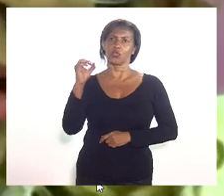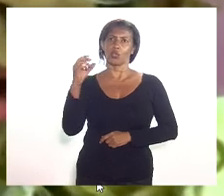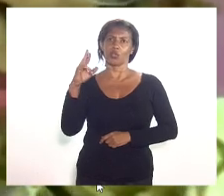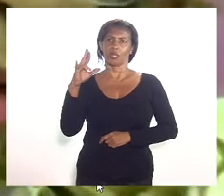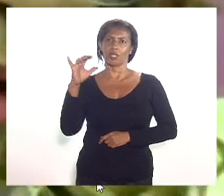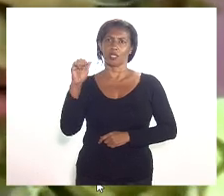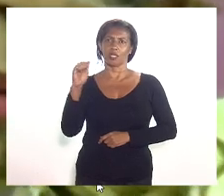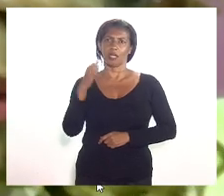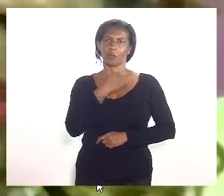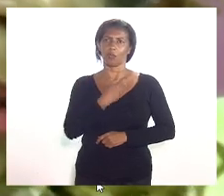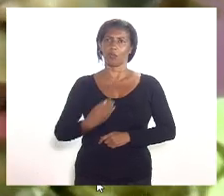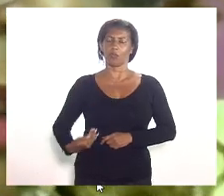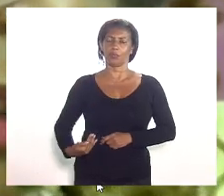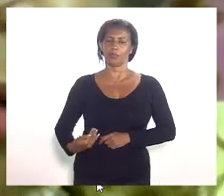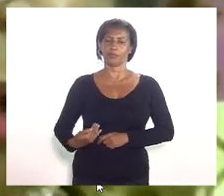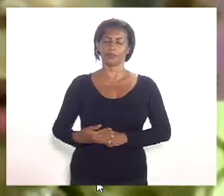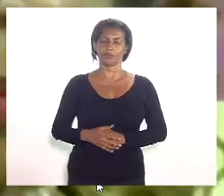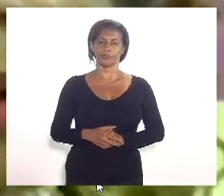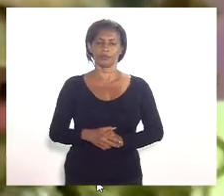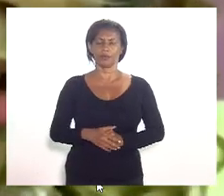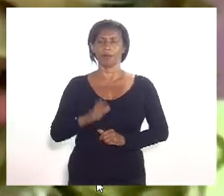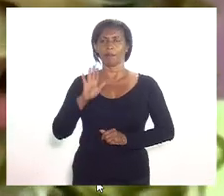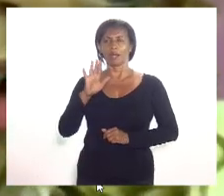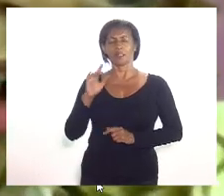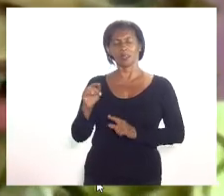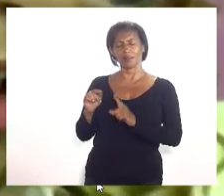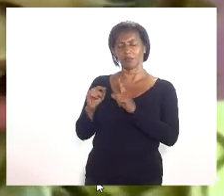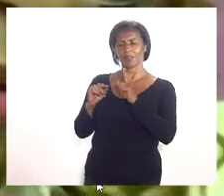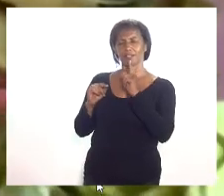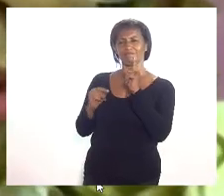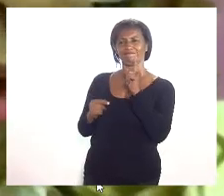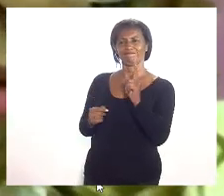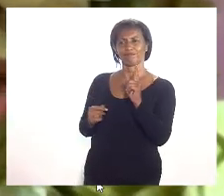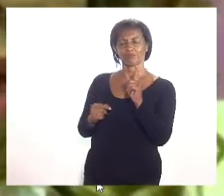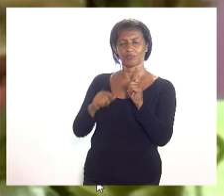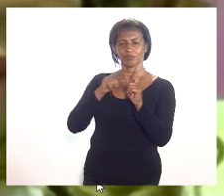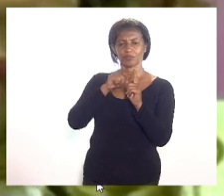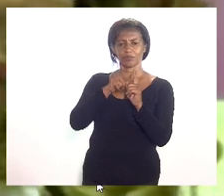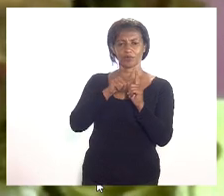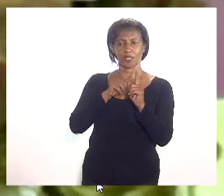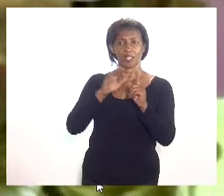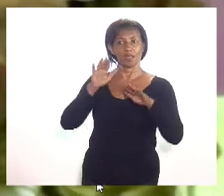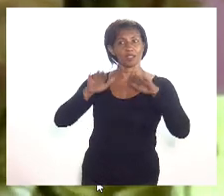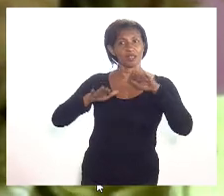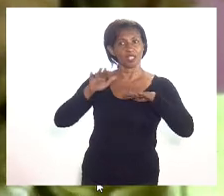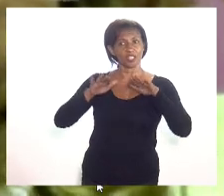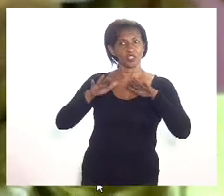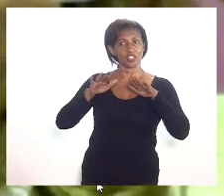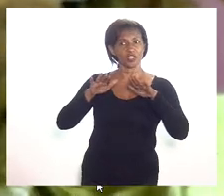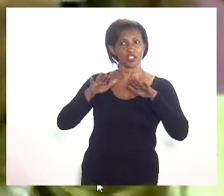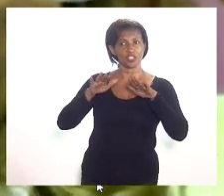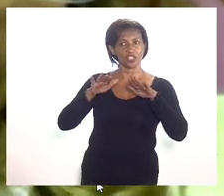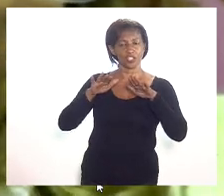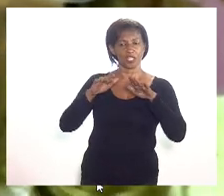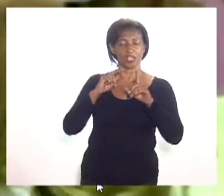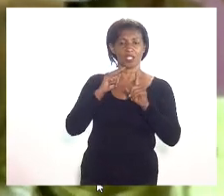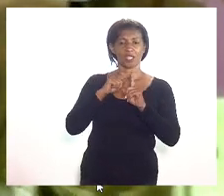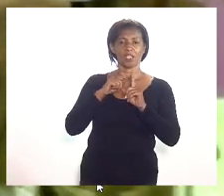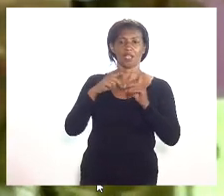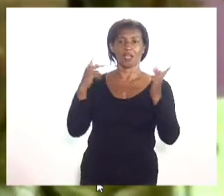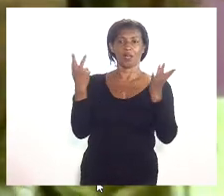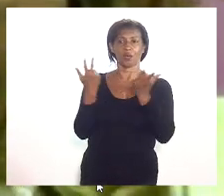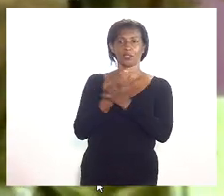mas ele bota um pensilho, ele diz que desde que cumprido o requisito de vulnerabilidade